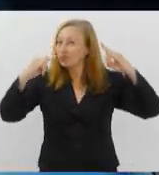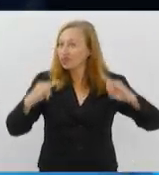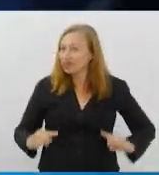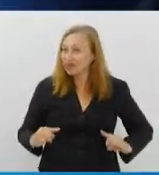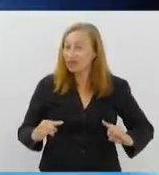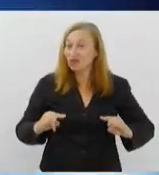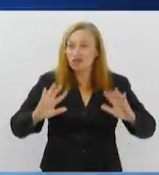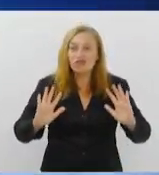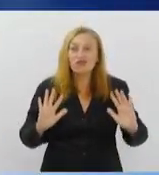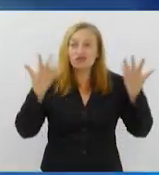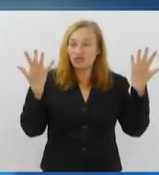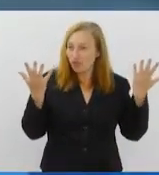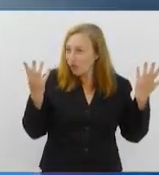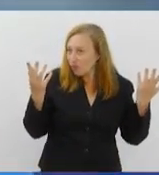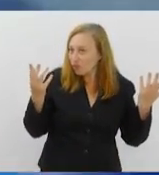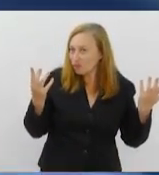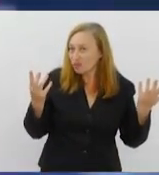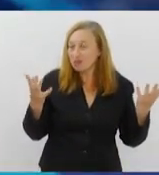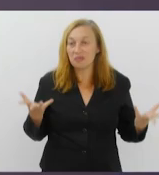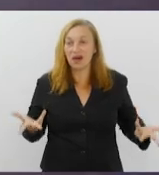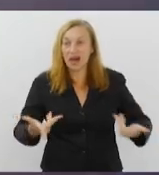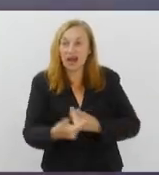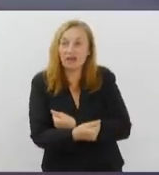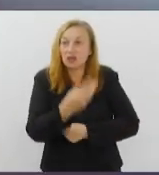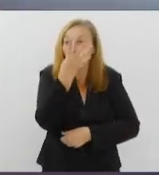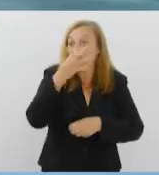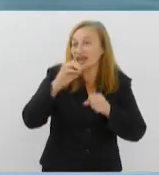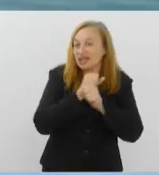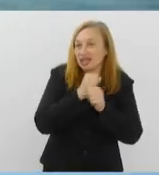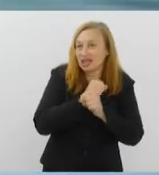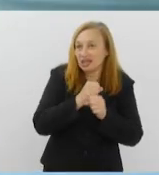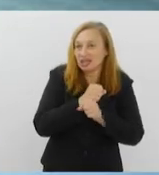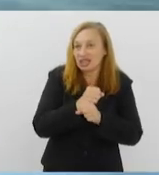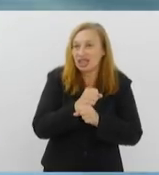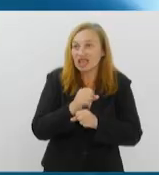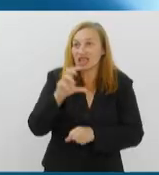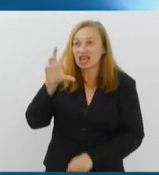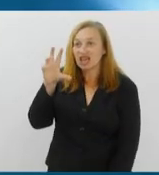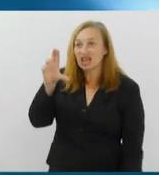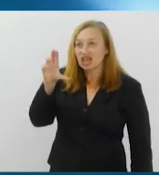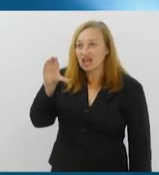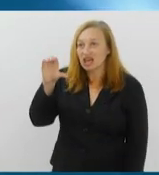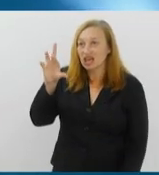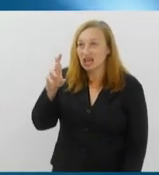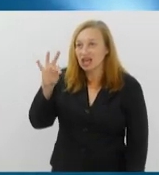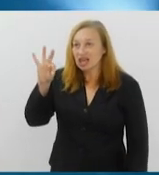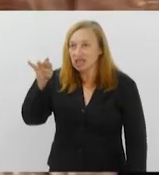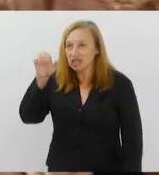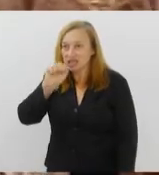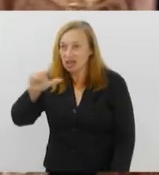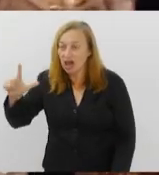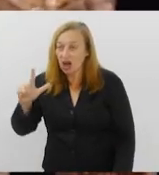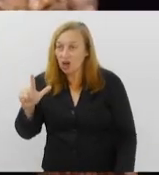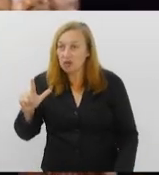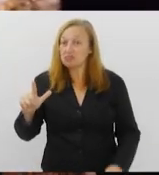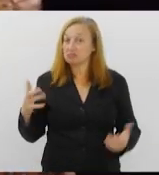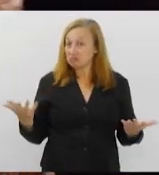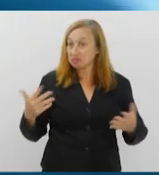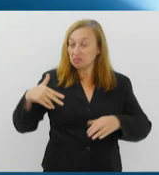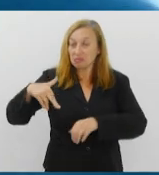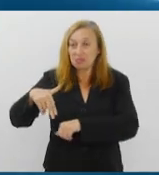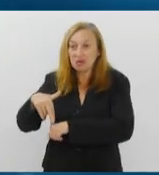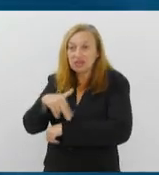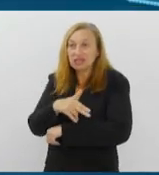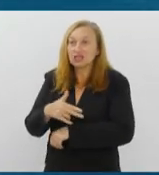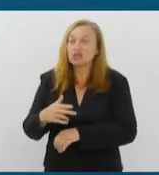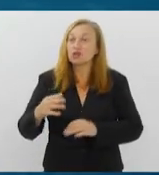que marca os 40 anos de história da companhia. Crystal une patinação no gelo e projeções impressionantes, tudo ao som de versões de